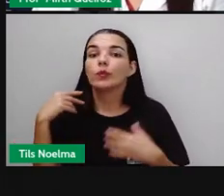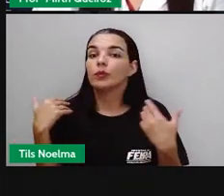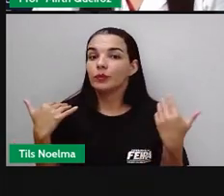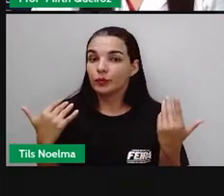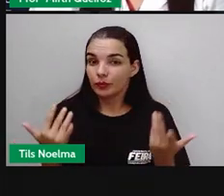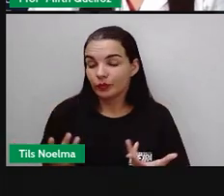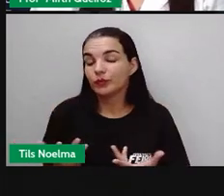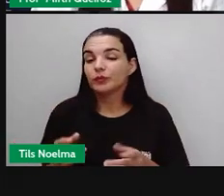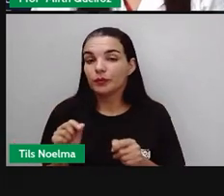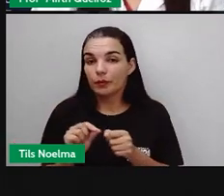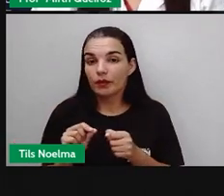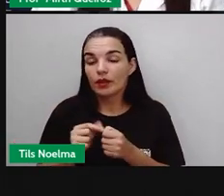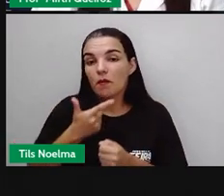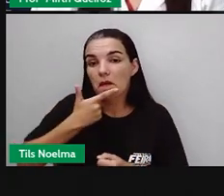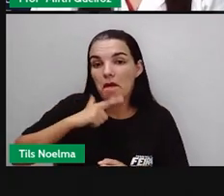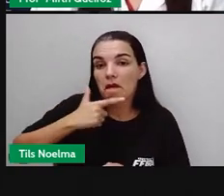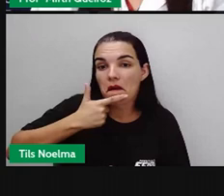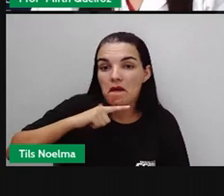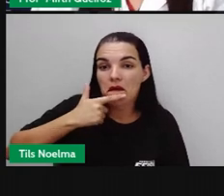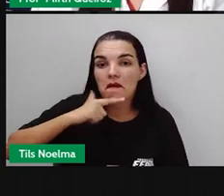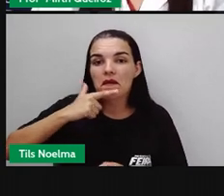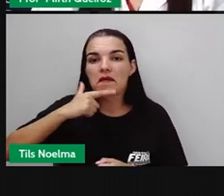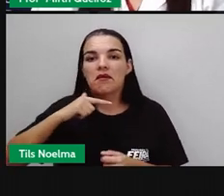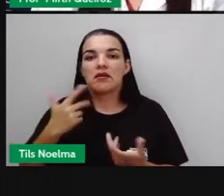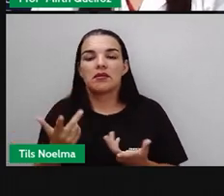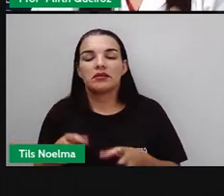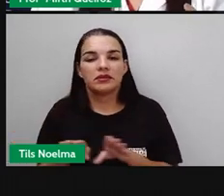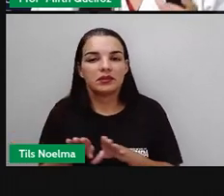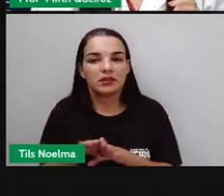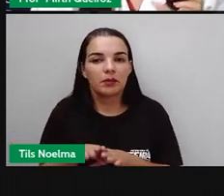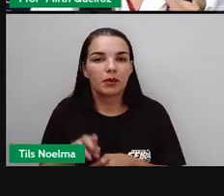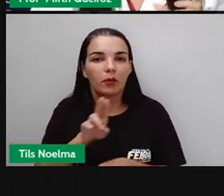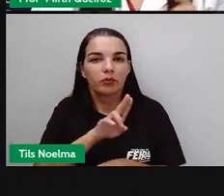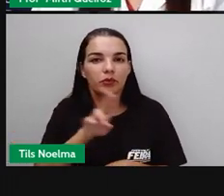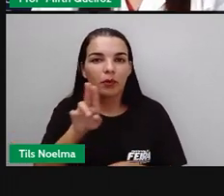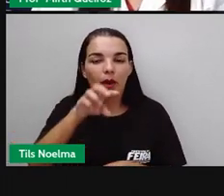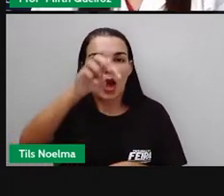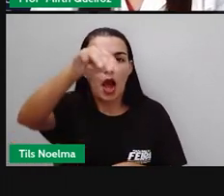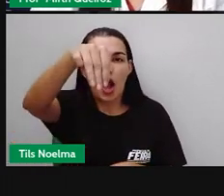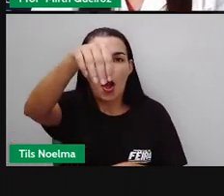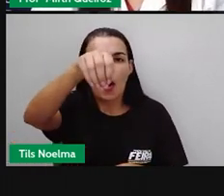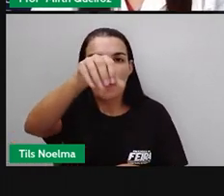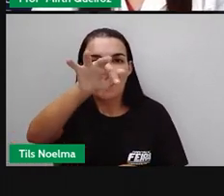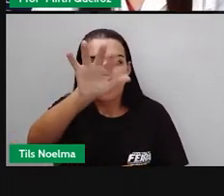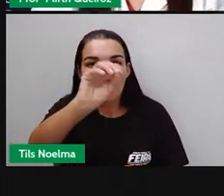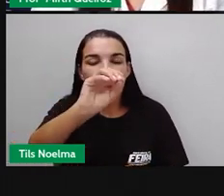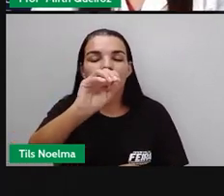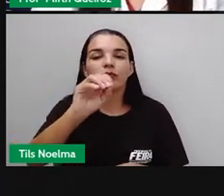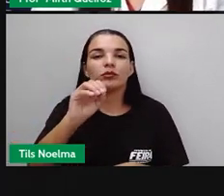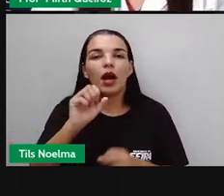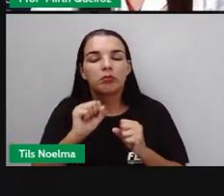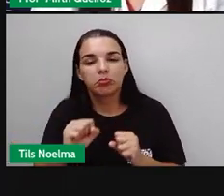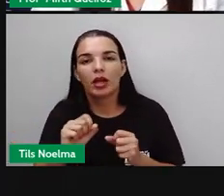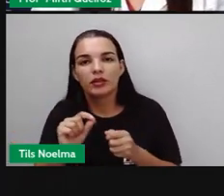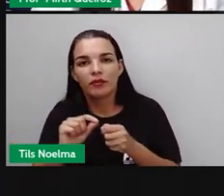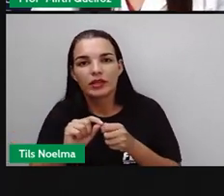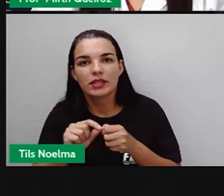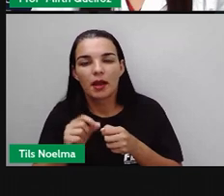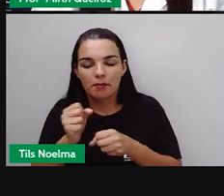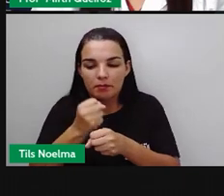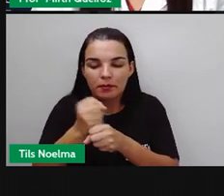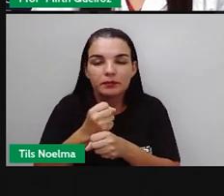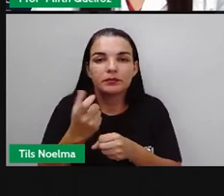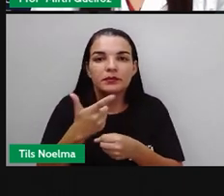de queijos, como fungos também, né? Que a gente chama de mofo, né? Que é utilizado aí para a produção de